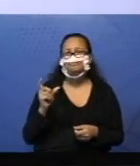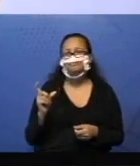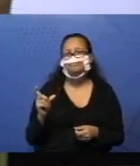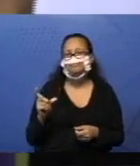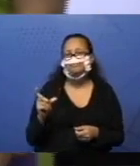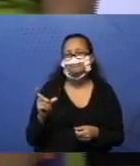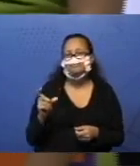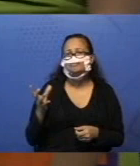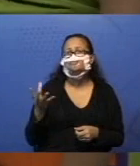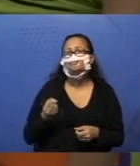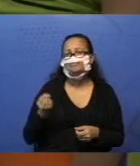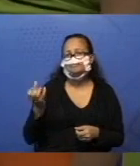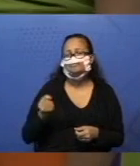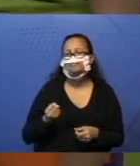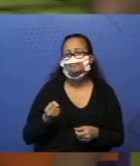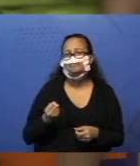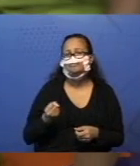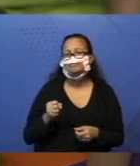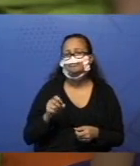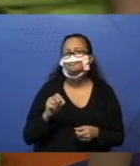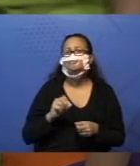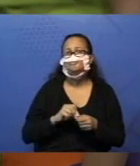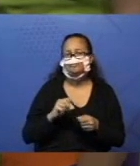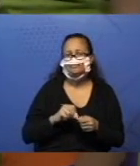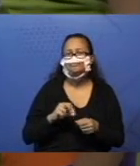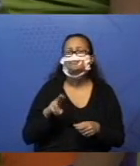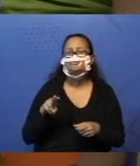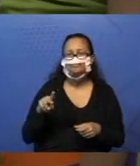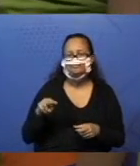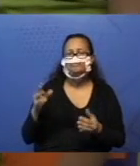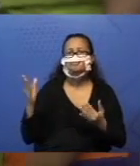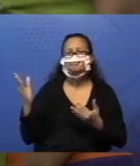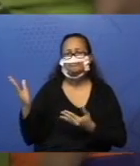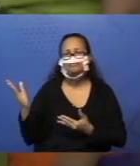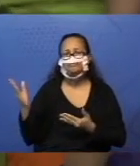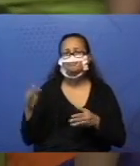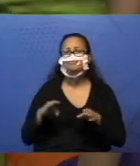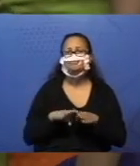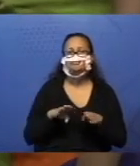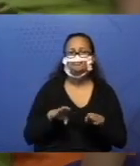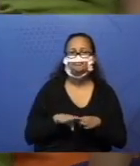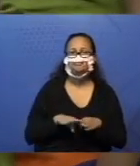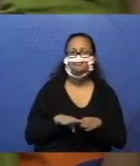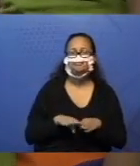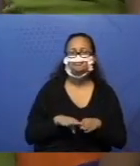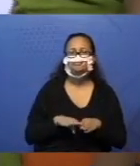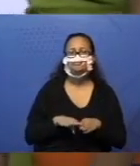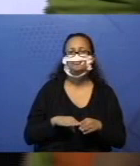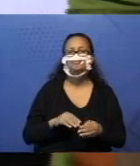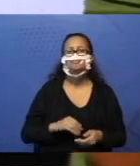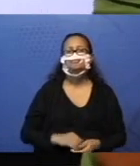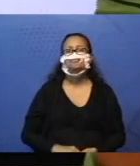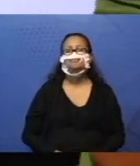branca, tá? Aí na casa de vocês, vocês podem fazer isso também. Porque senão vai parecer que a gente não fez o exercício, né?